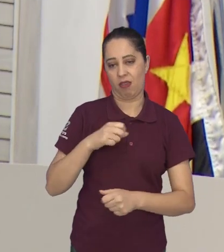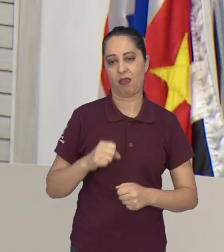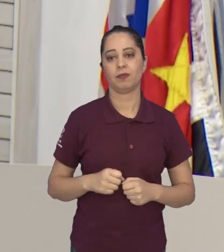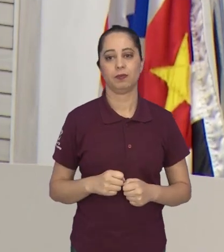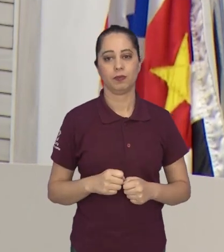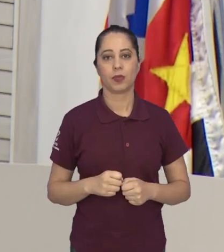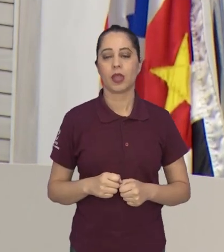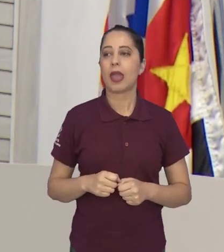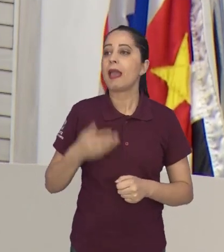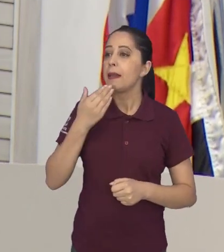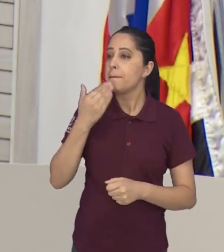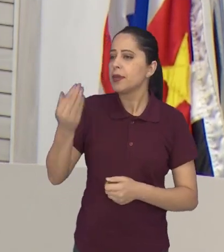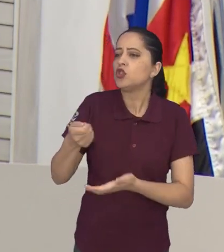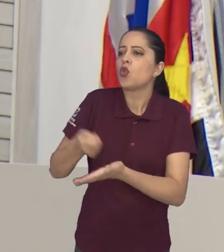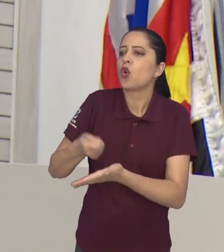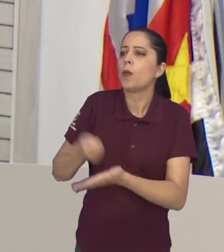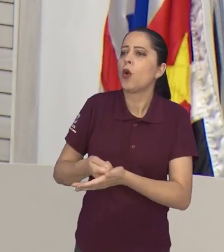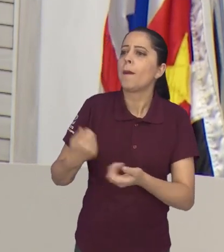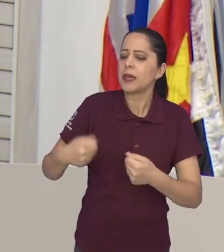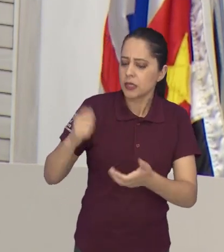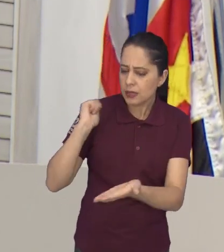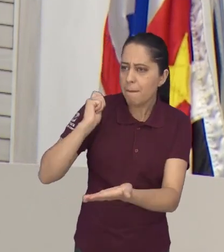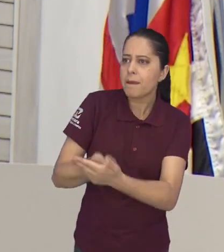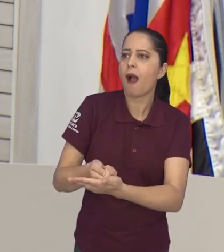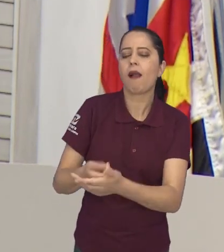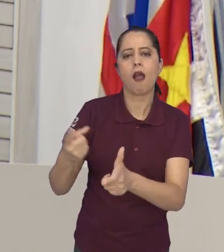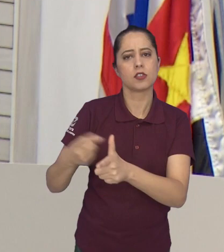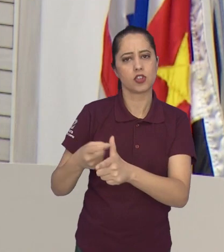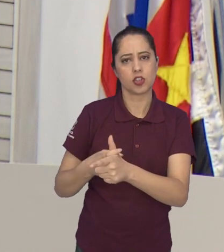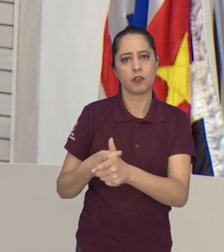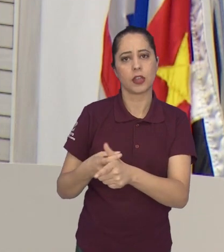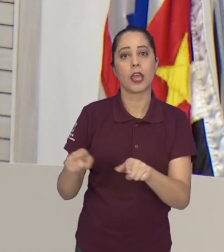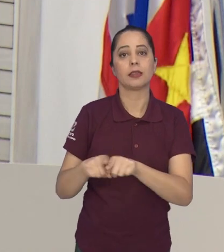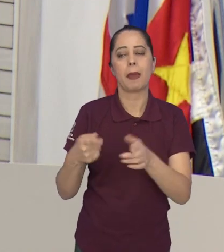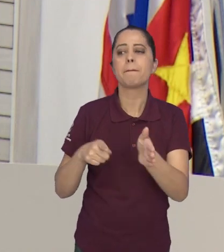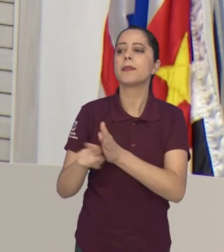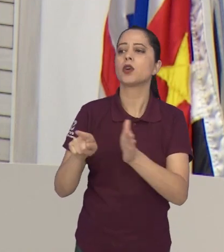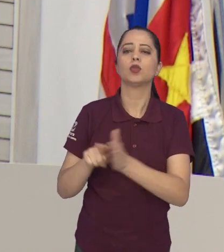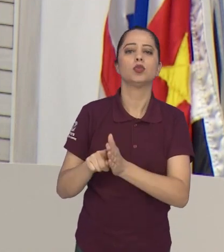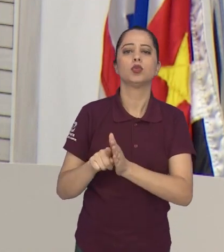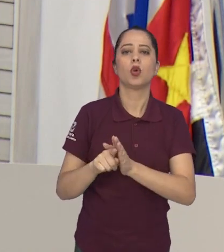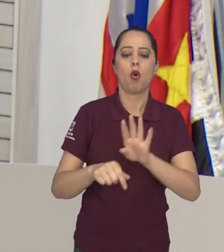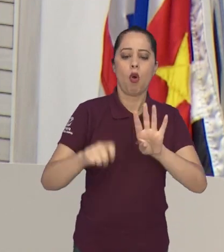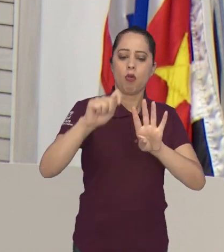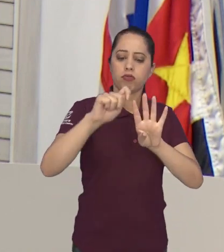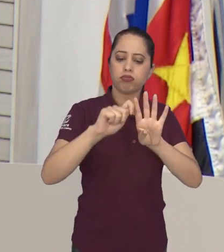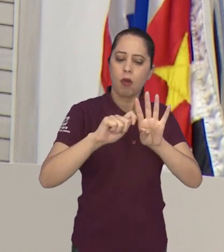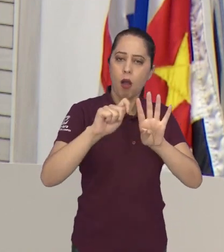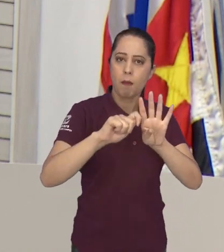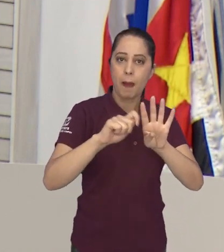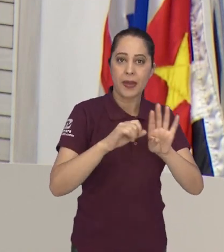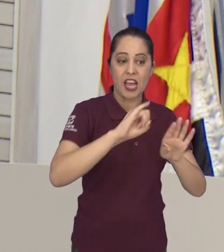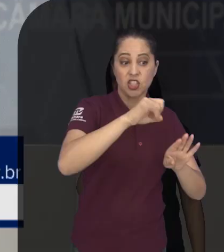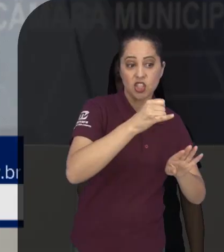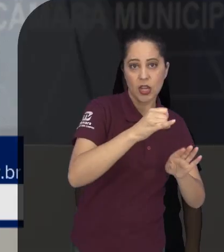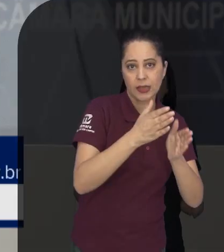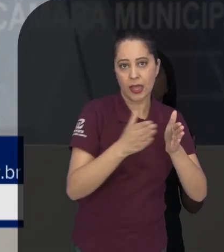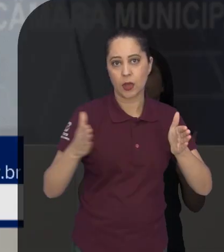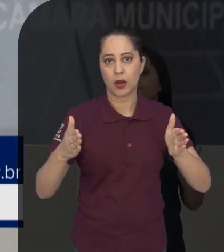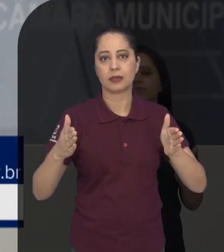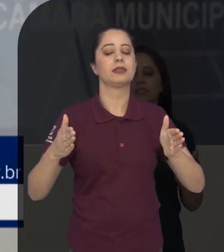O parlamentar cobrou ao município o pagamento do débito e questionou o superávit durante o primeiro quadrimestre deste ano.